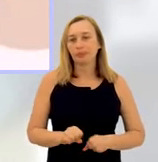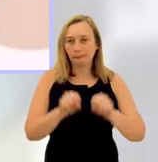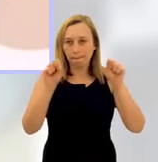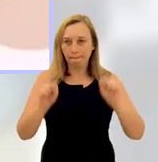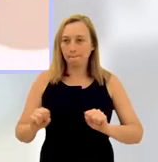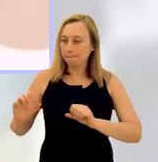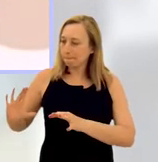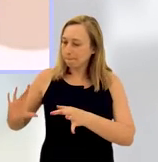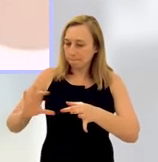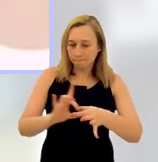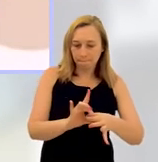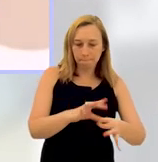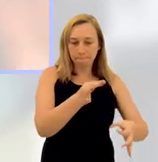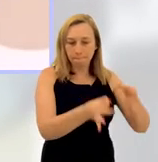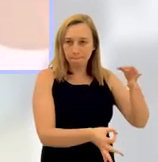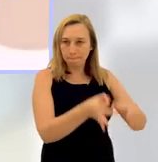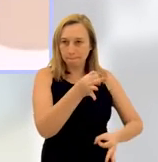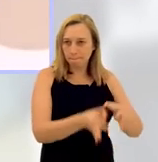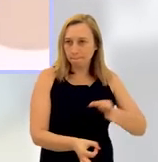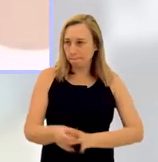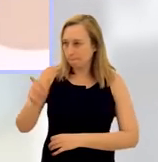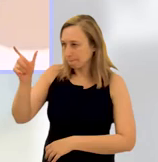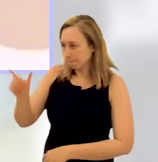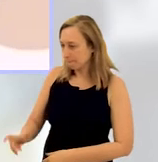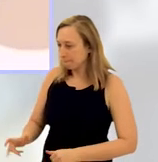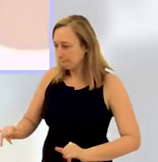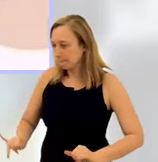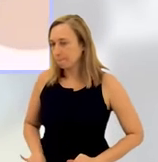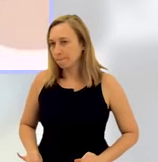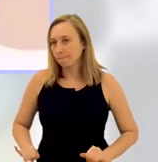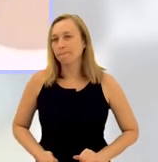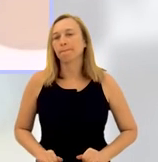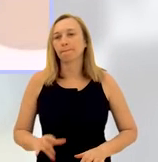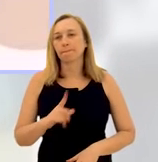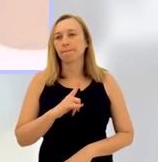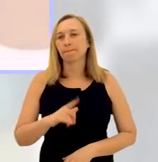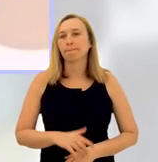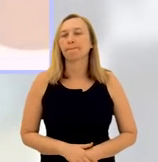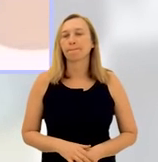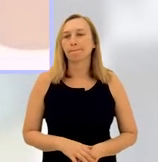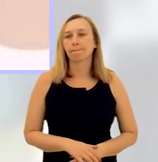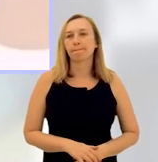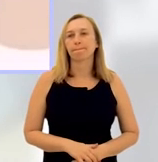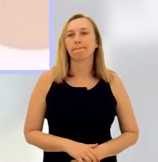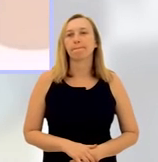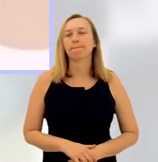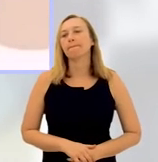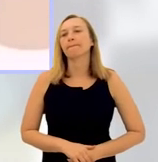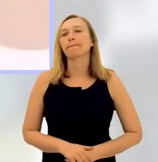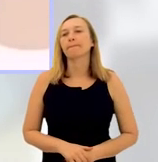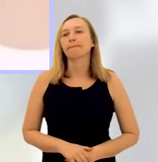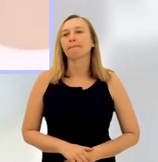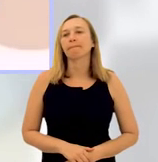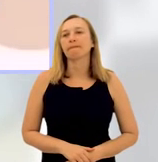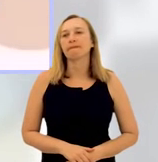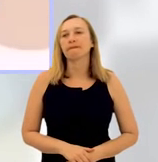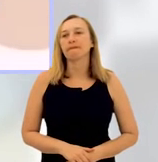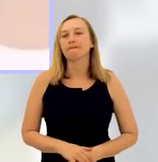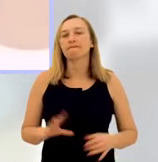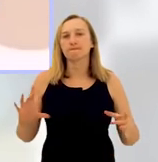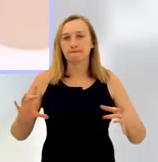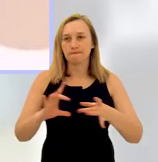é um sistema de ponte entre um grupo vulnerável e o órgão público. Pode ser a justiça ou outro serviço da rede de